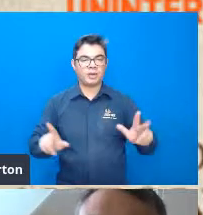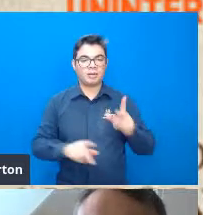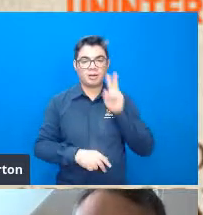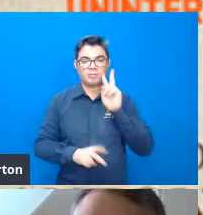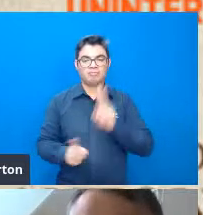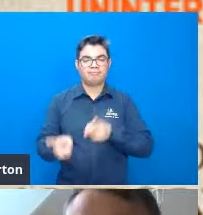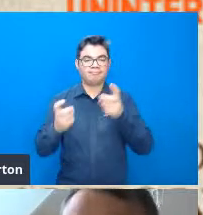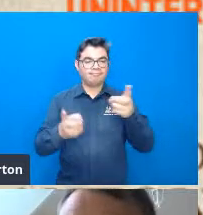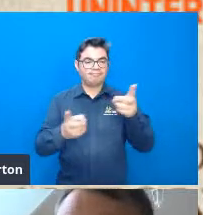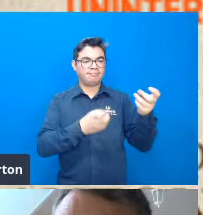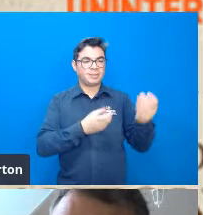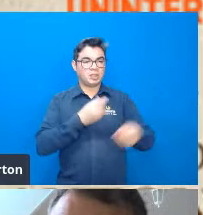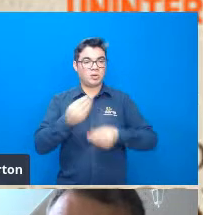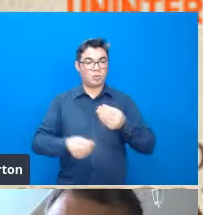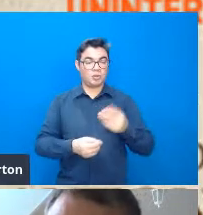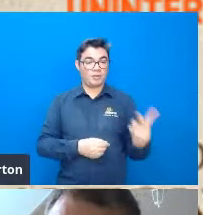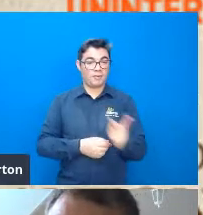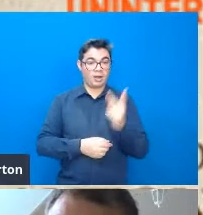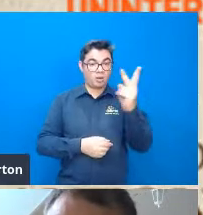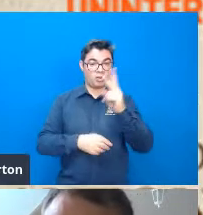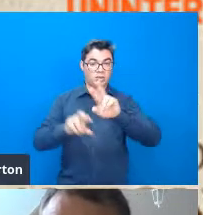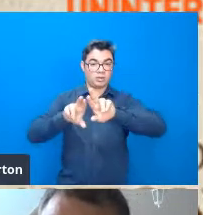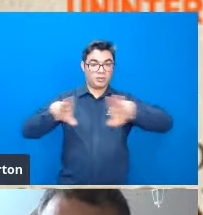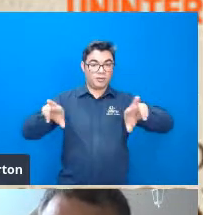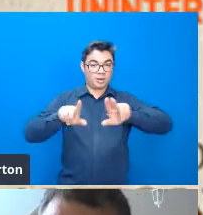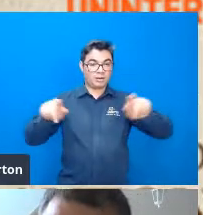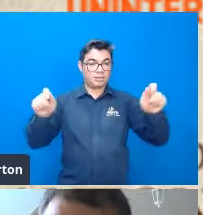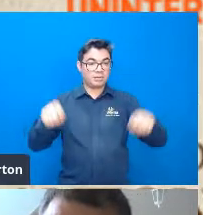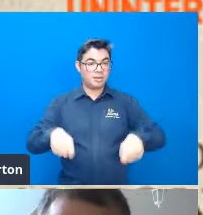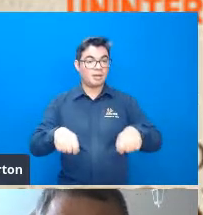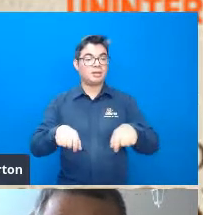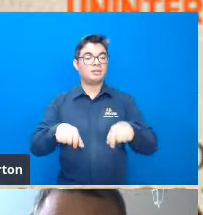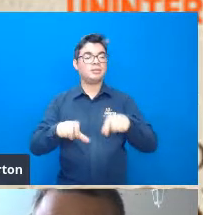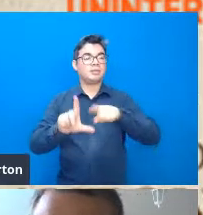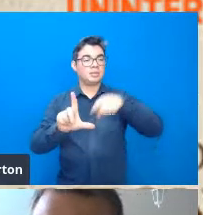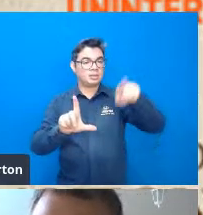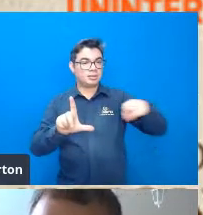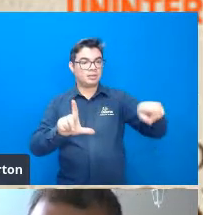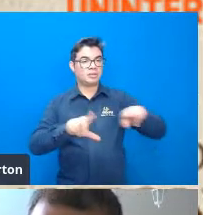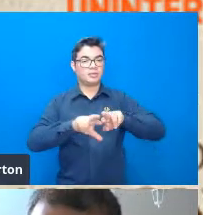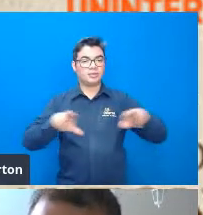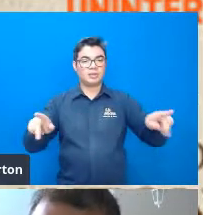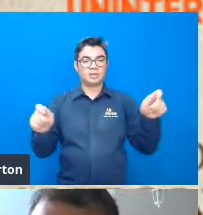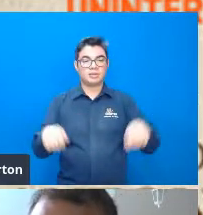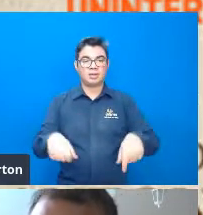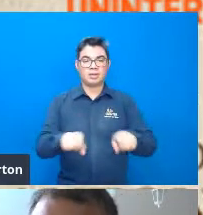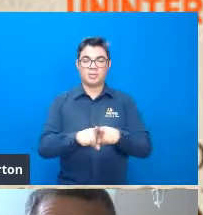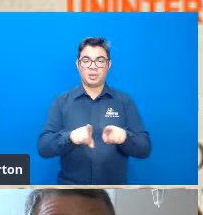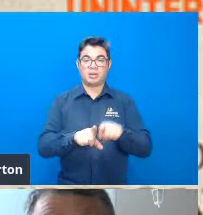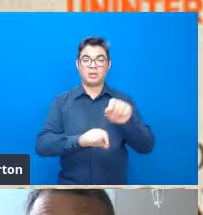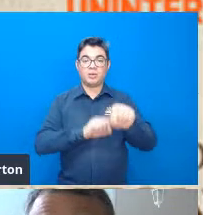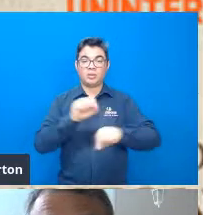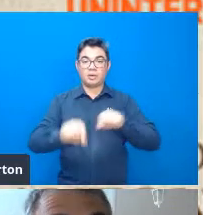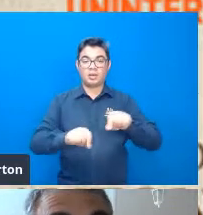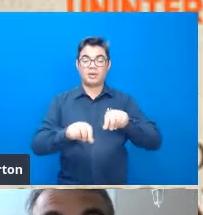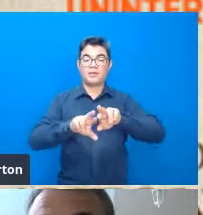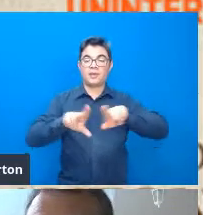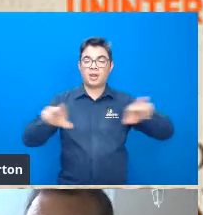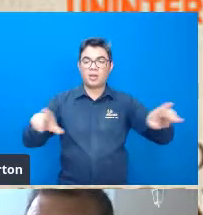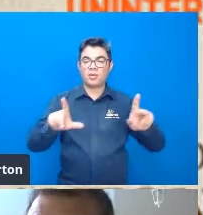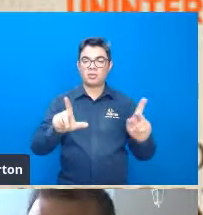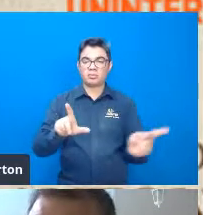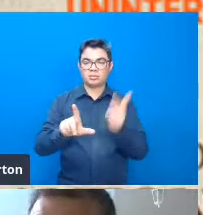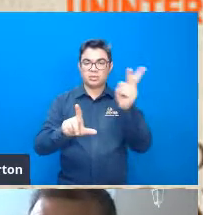comportamento valores de índices diferentes esses valores diferentes de índice indicam que está